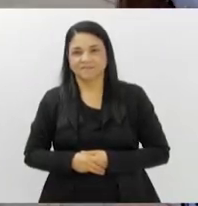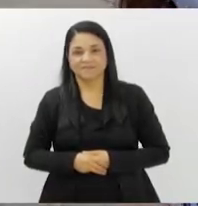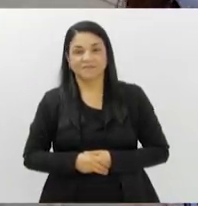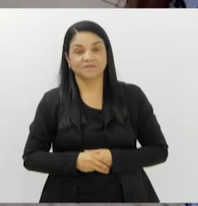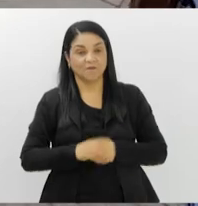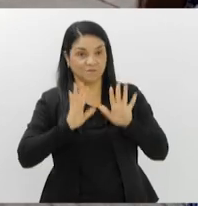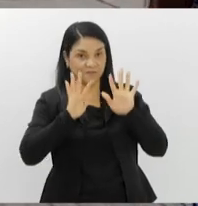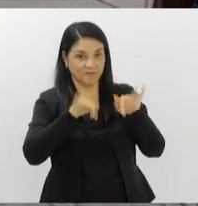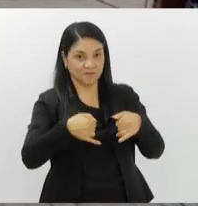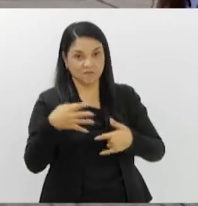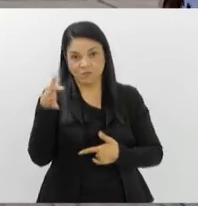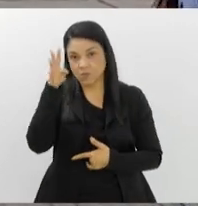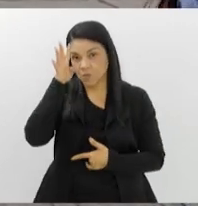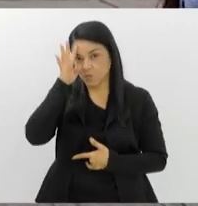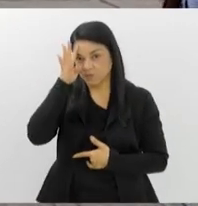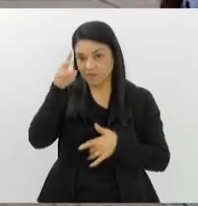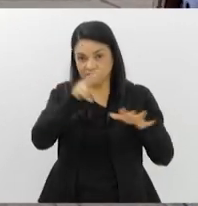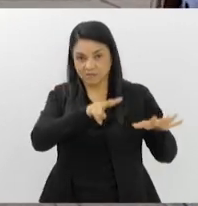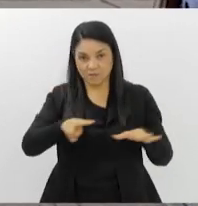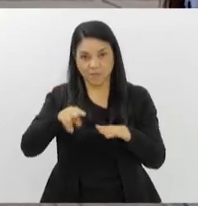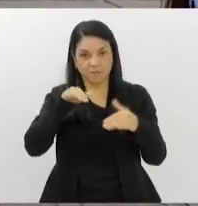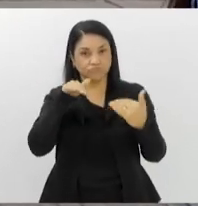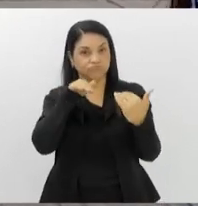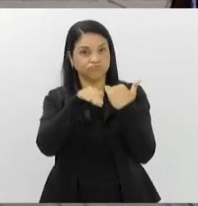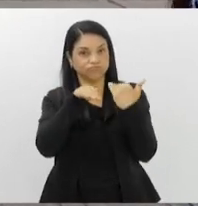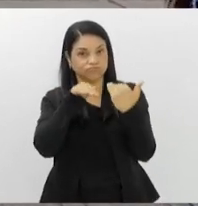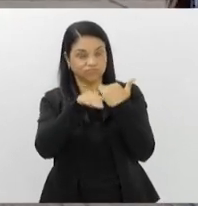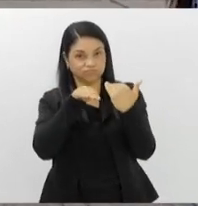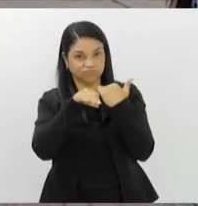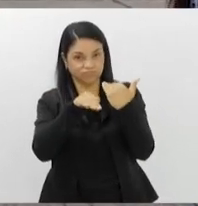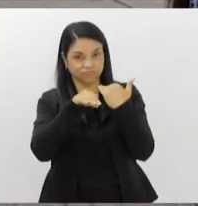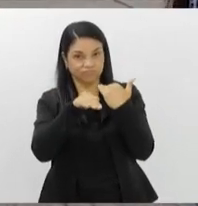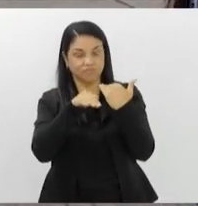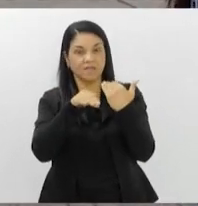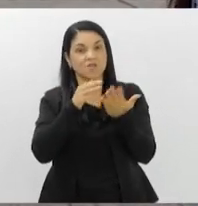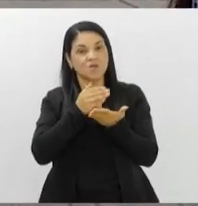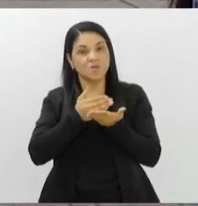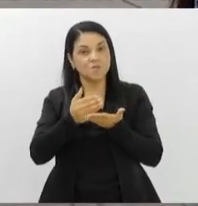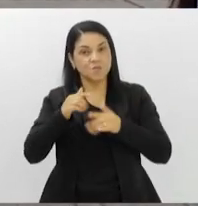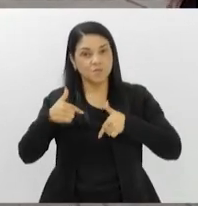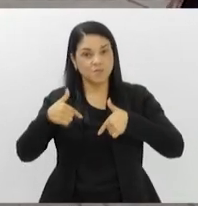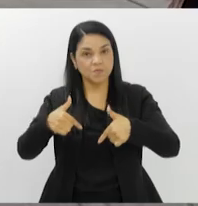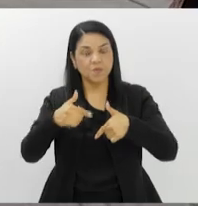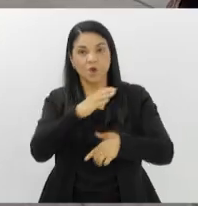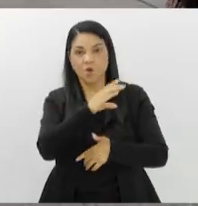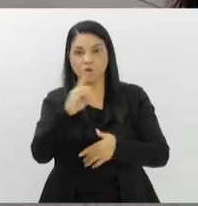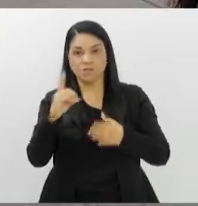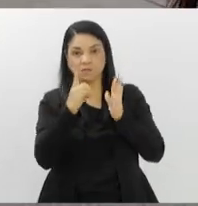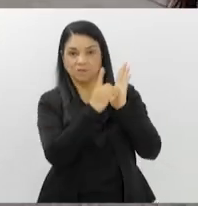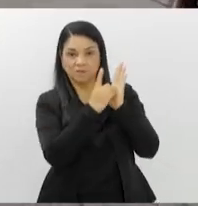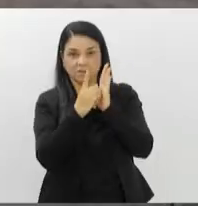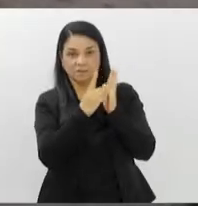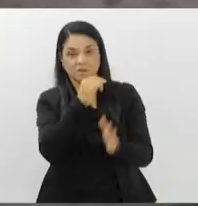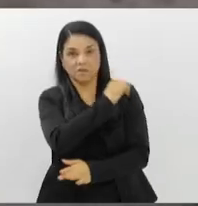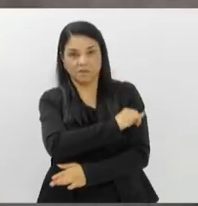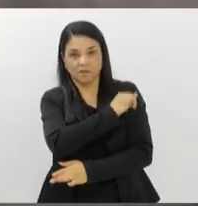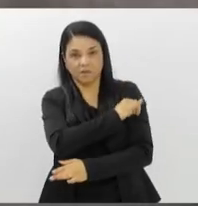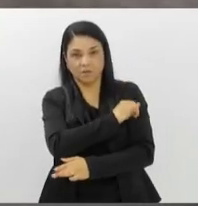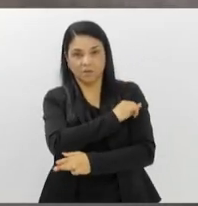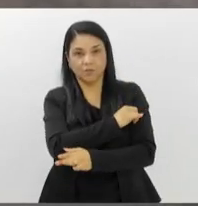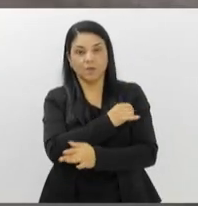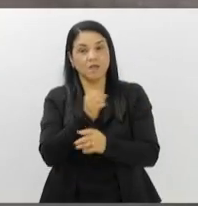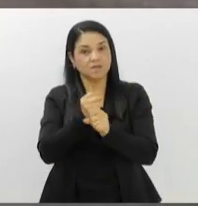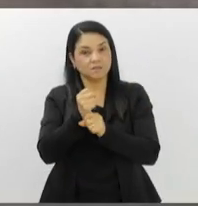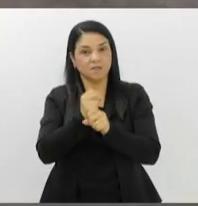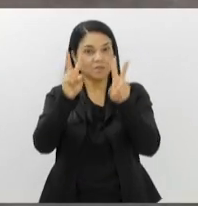Termina nesta quarta-feira a Semana Nacional de Trânsito. A iniciativa coordenada pelo DETRAN Rio de Janeiro, este ano,